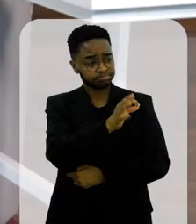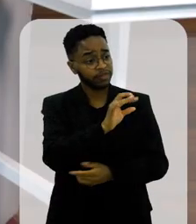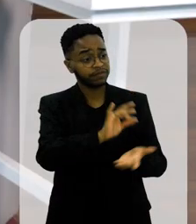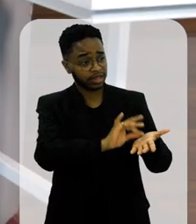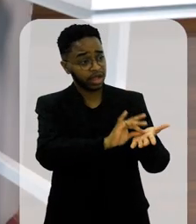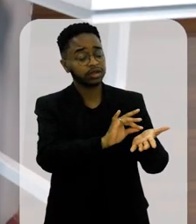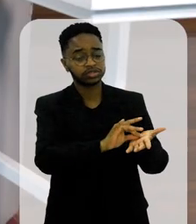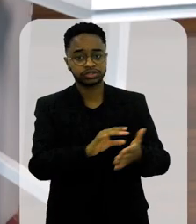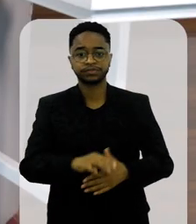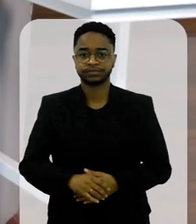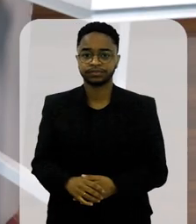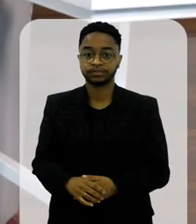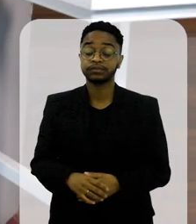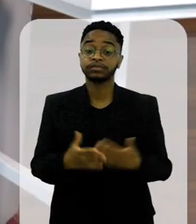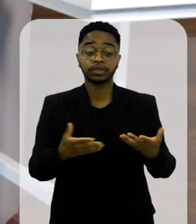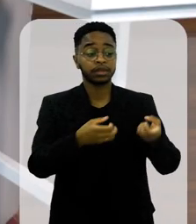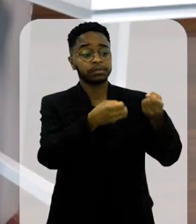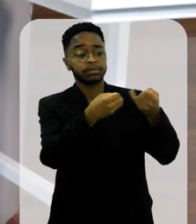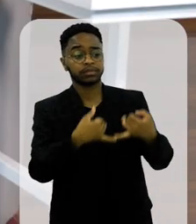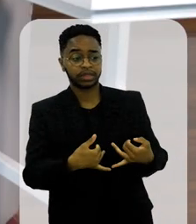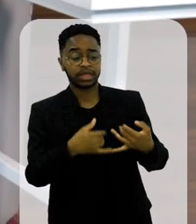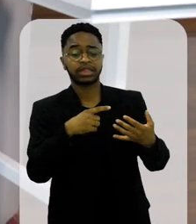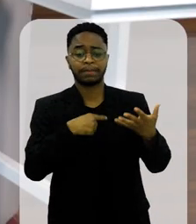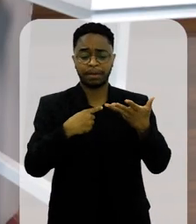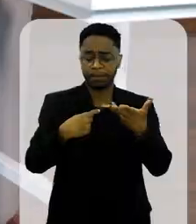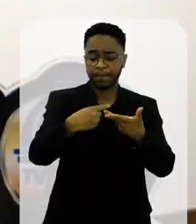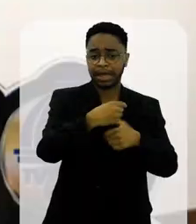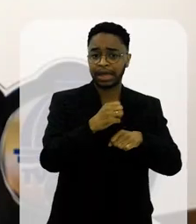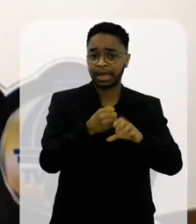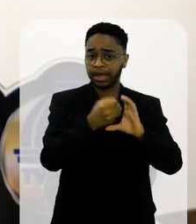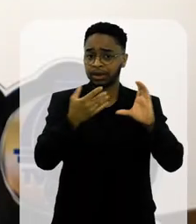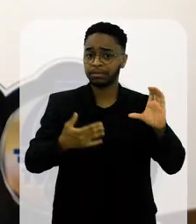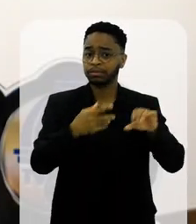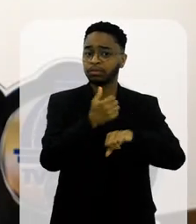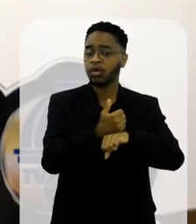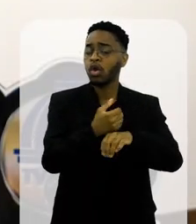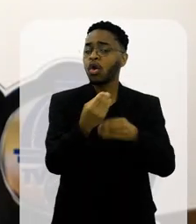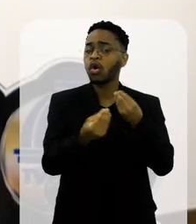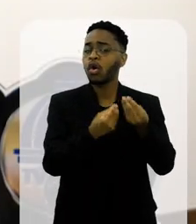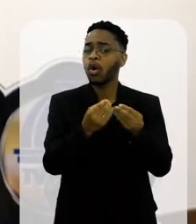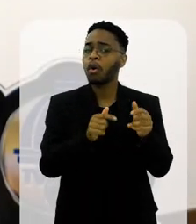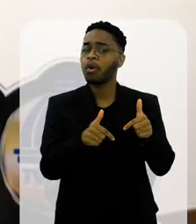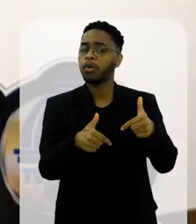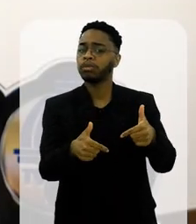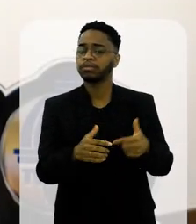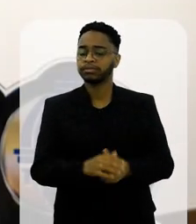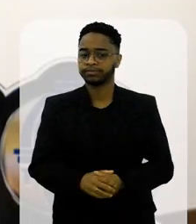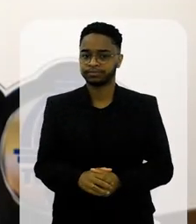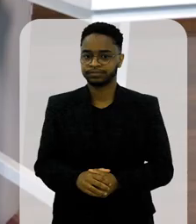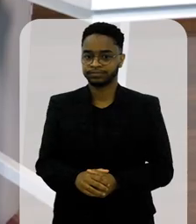Charaiais. Exatamente. Me diz uma coisa, apontando esses atributos e profissionais, como é que você se divide?